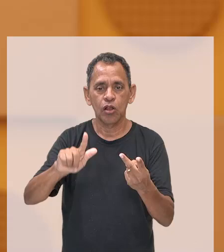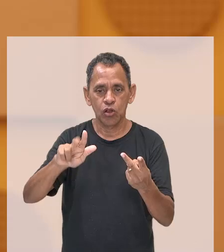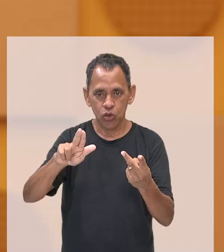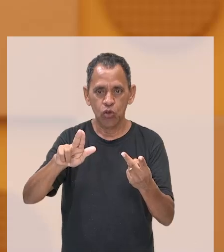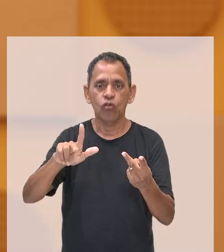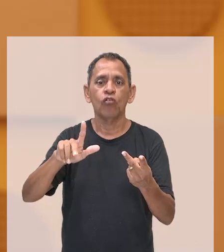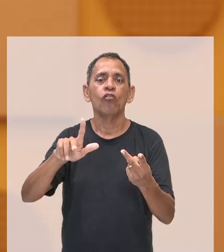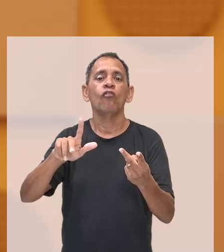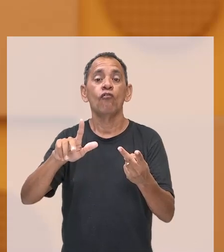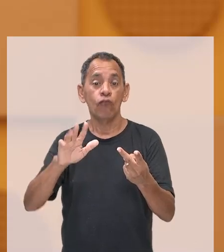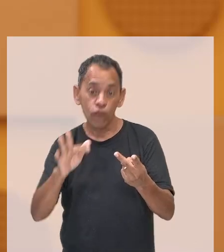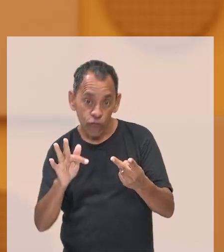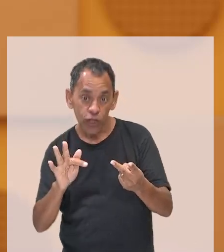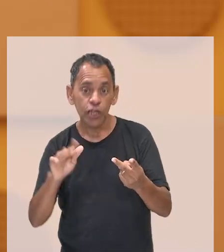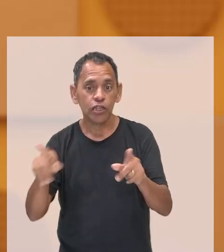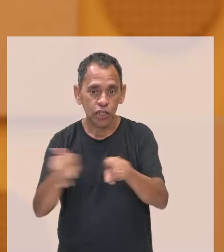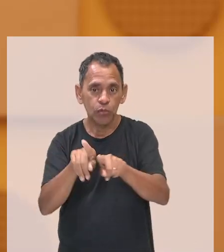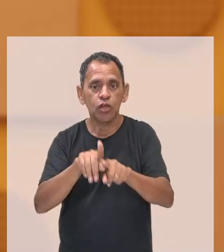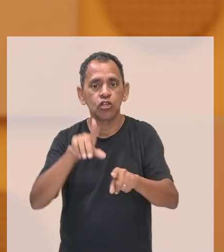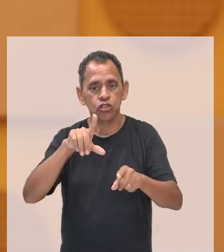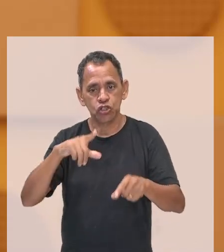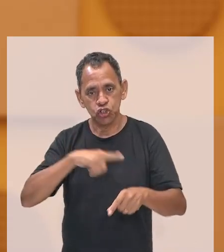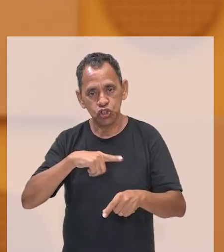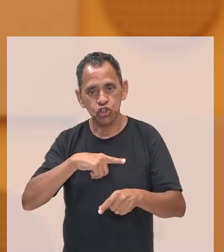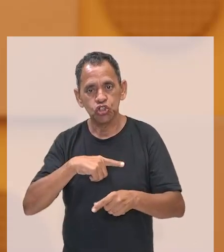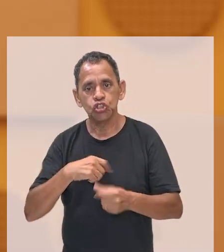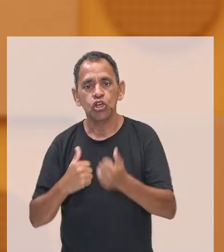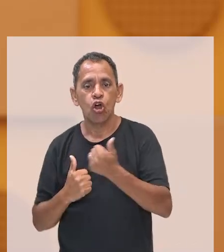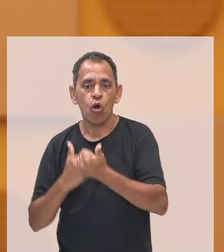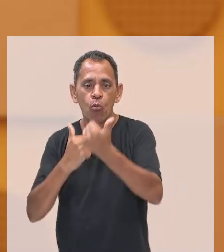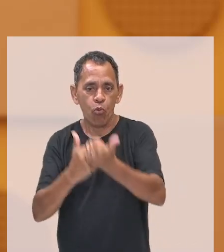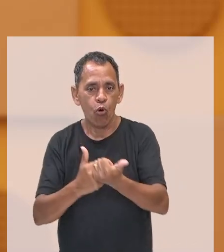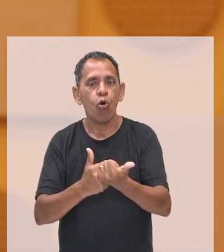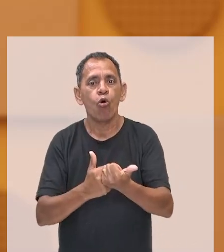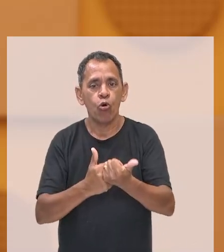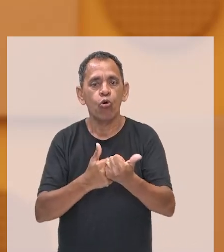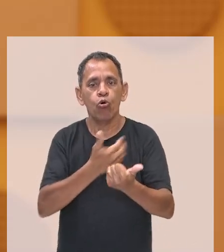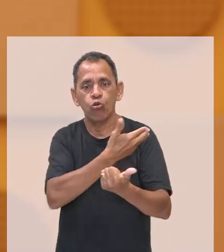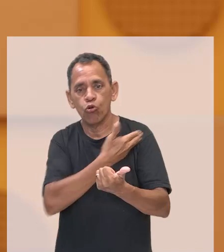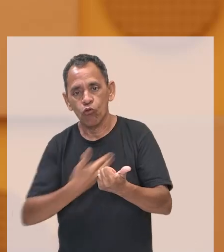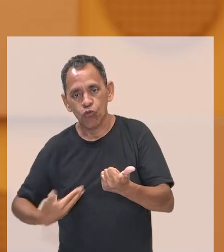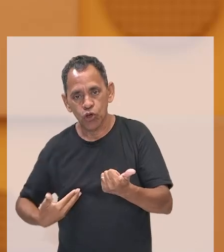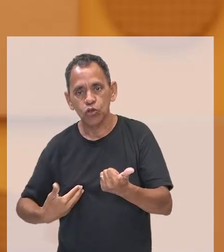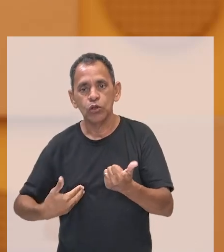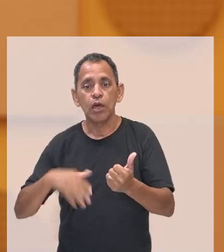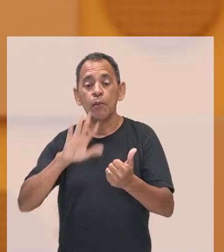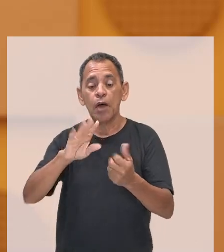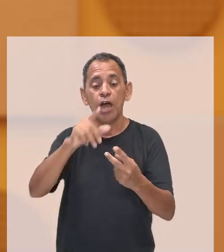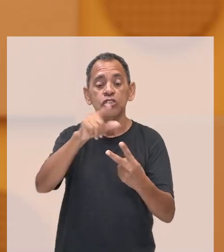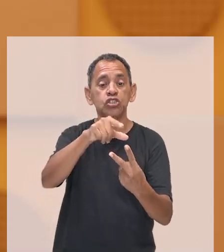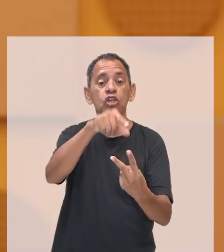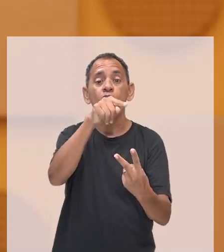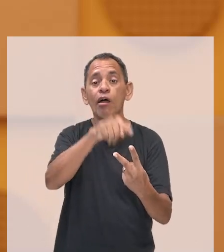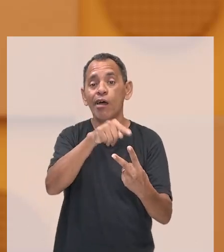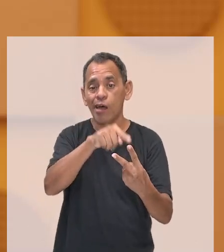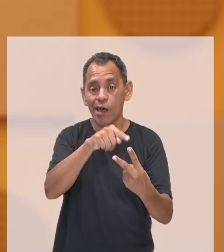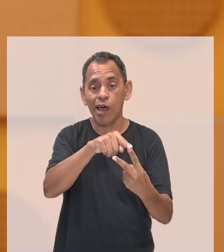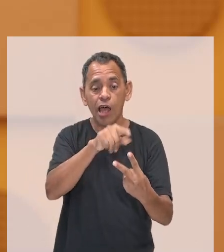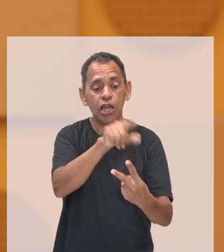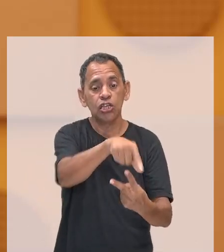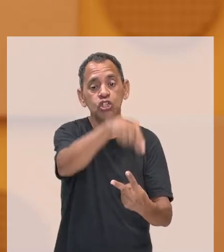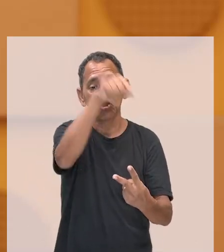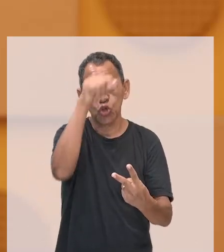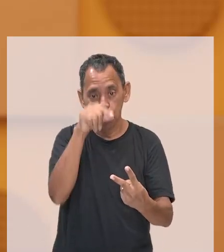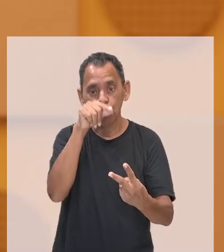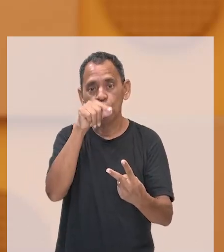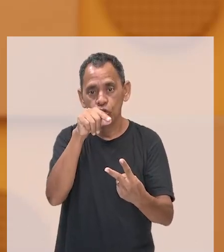o apoio governamental. As eleições foram realizadas. O Tancredo Neves sagrou-se, então, eleito de